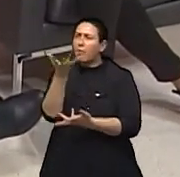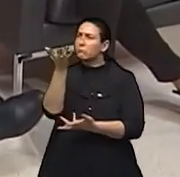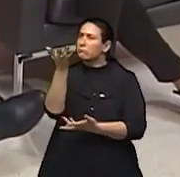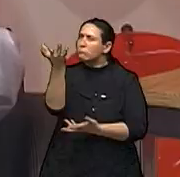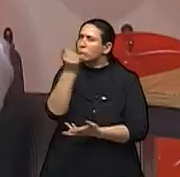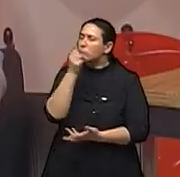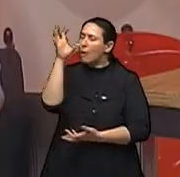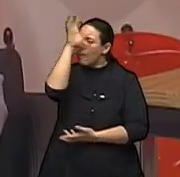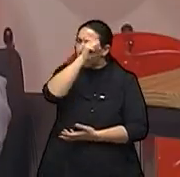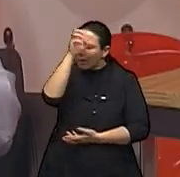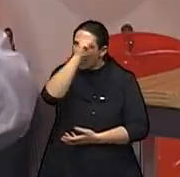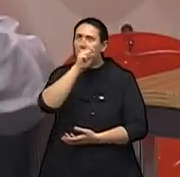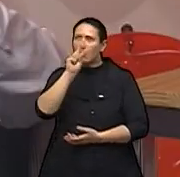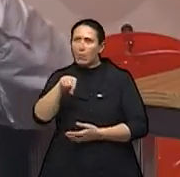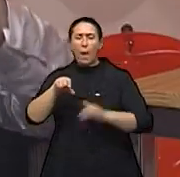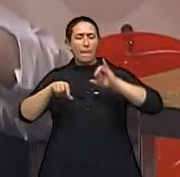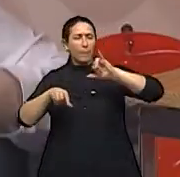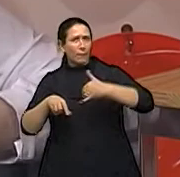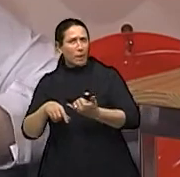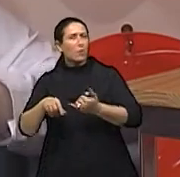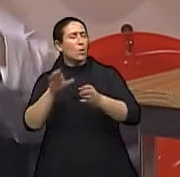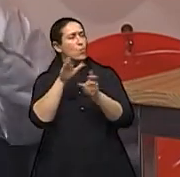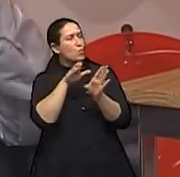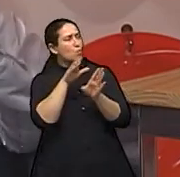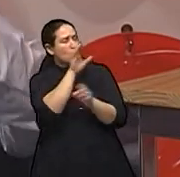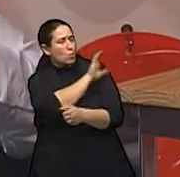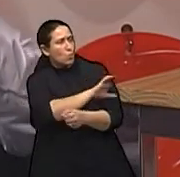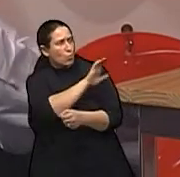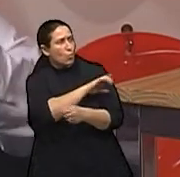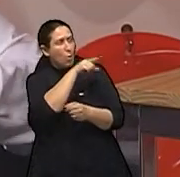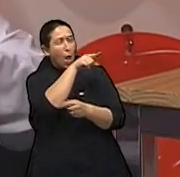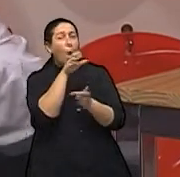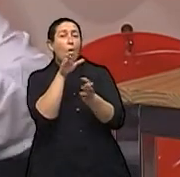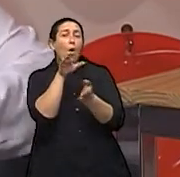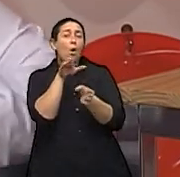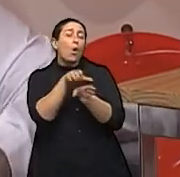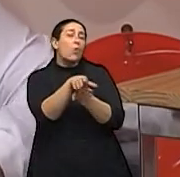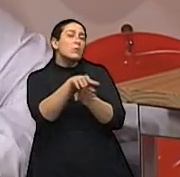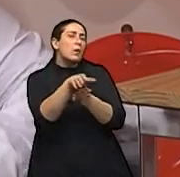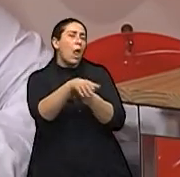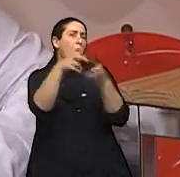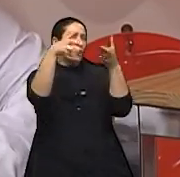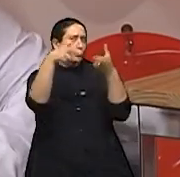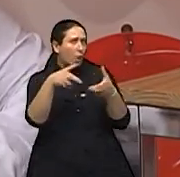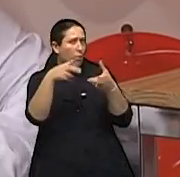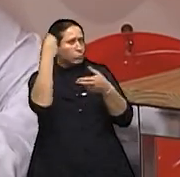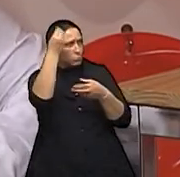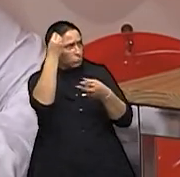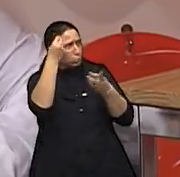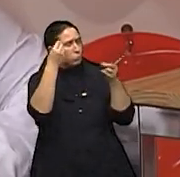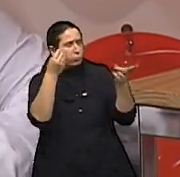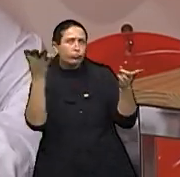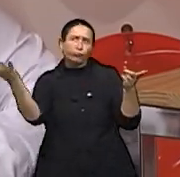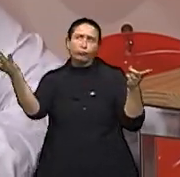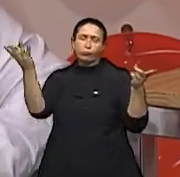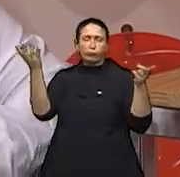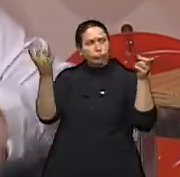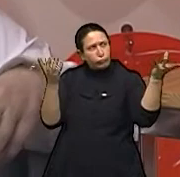regionais de psicologia para poder trabalhar exclusivamente com a psicoterapia reencarnacionista.